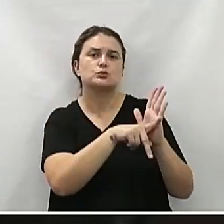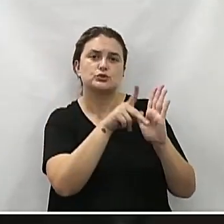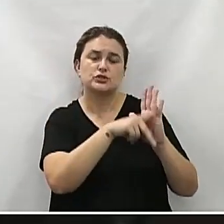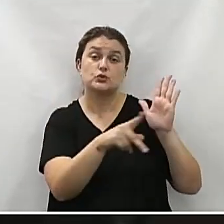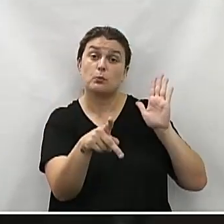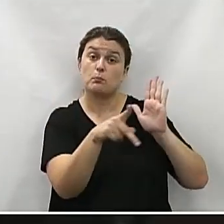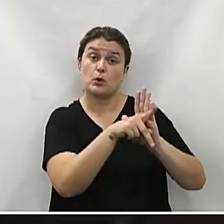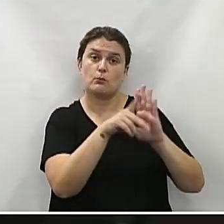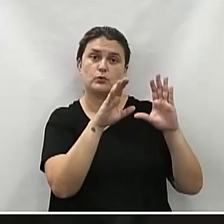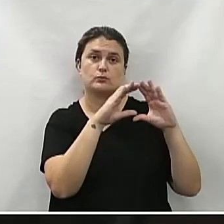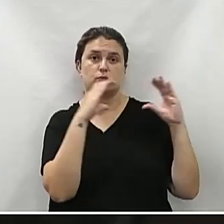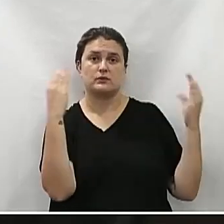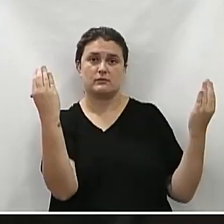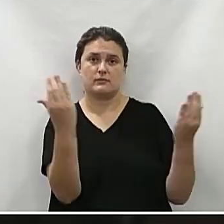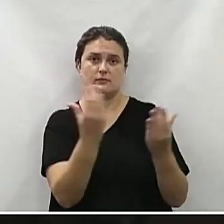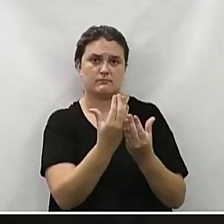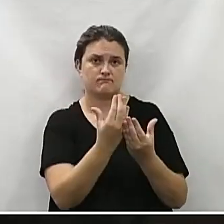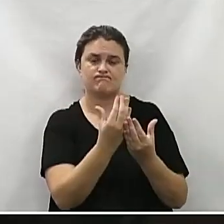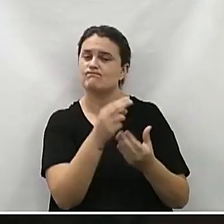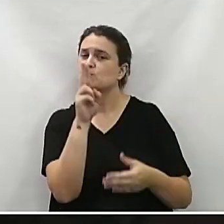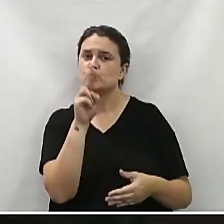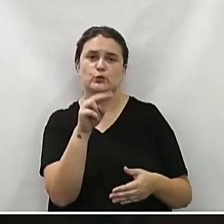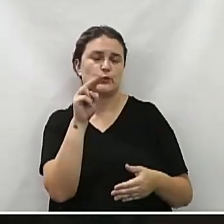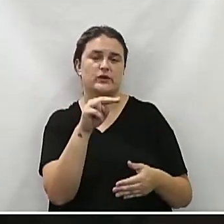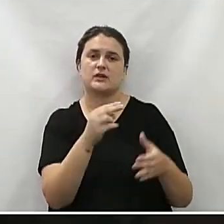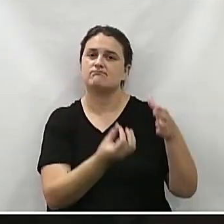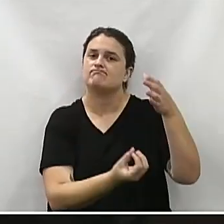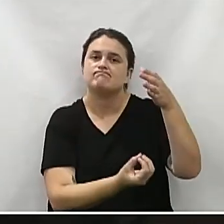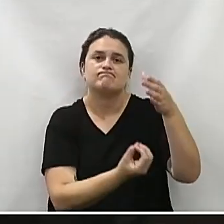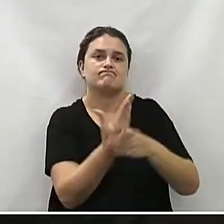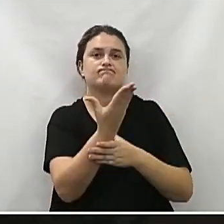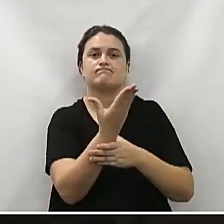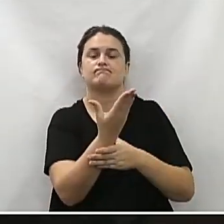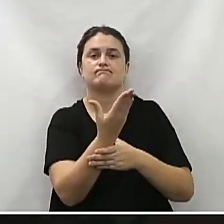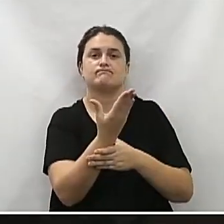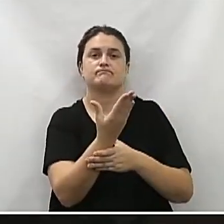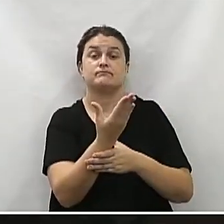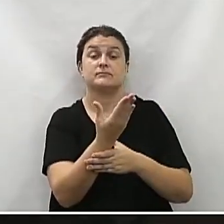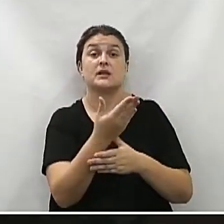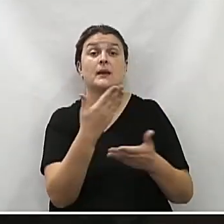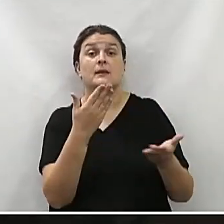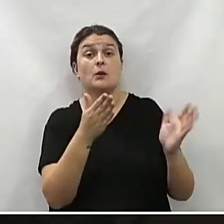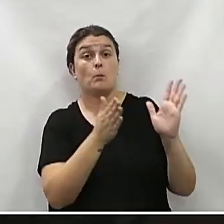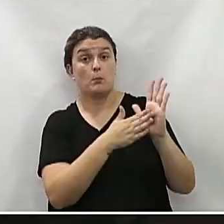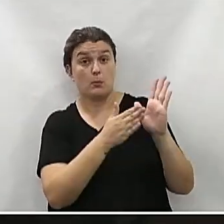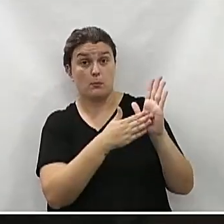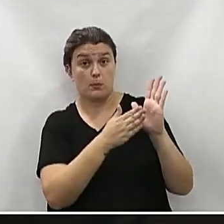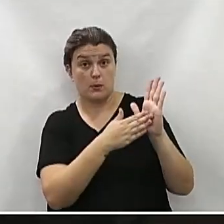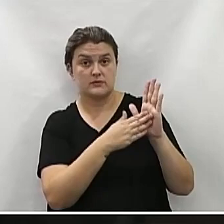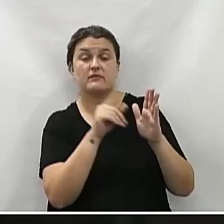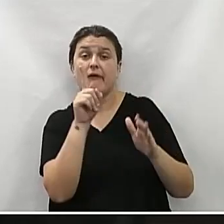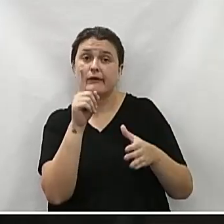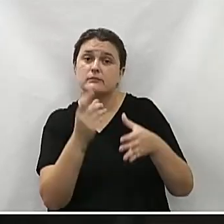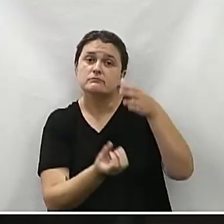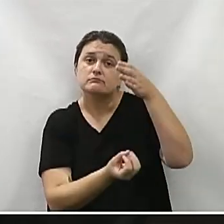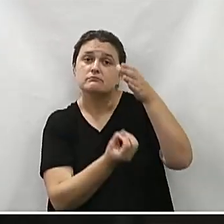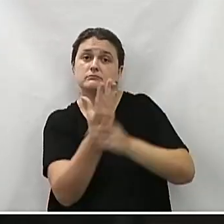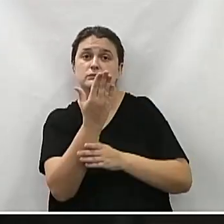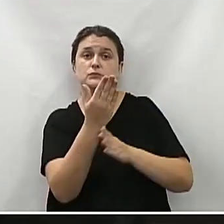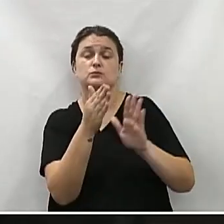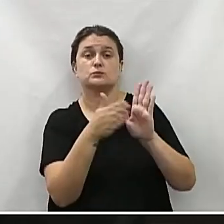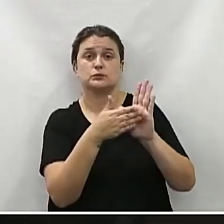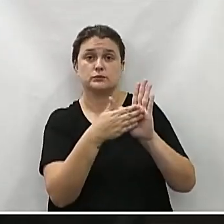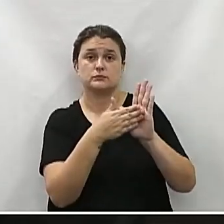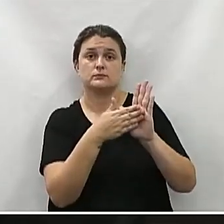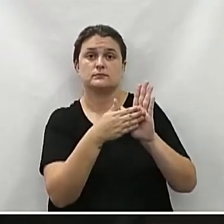pavimentação comunitária, que nunca foi regulamentado, nunca foi criado no município. Então, a nossa proposta aqui é criar esse programa de